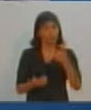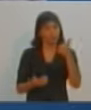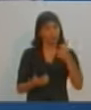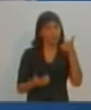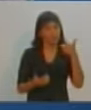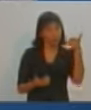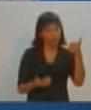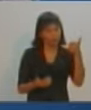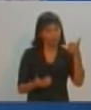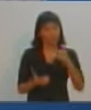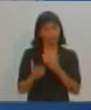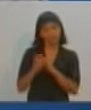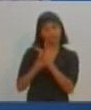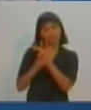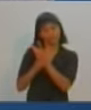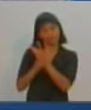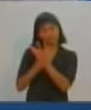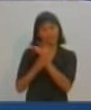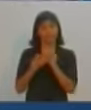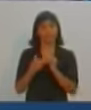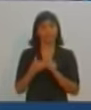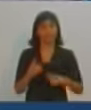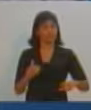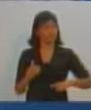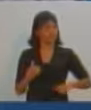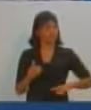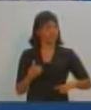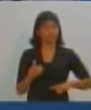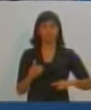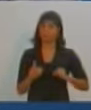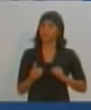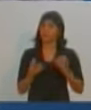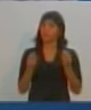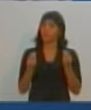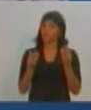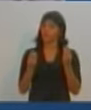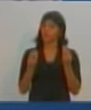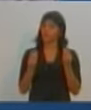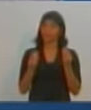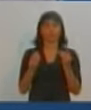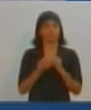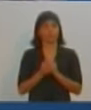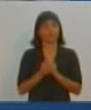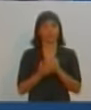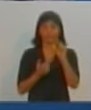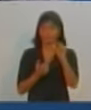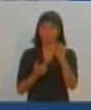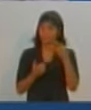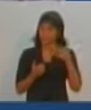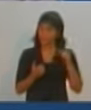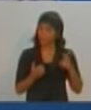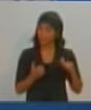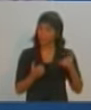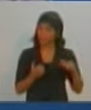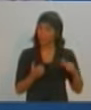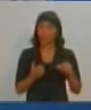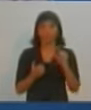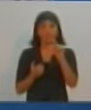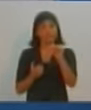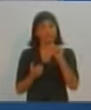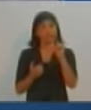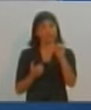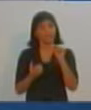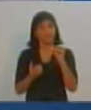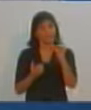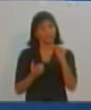É dez, quinze anos que a gente vai sofrer. A falta de creche que tem hoje, tinha prefeito que fazia pontilhão, não fazia creche. É por isso que não tem creche hoje.